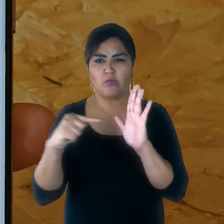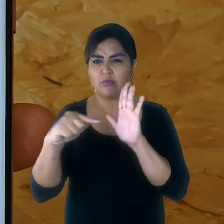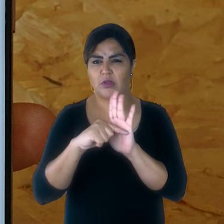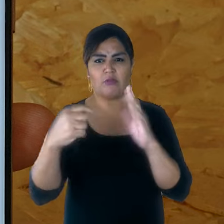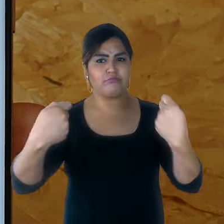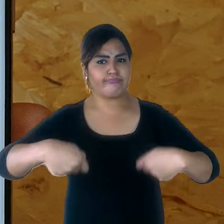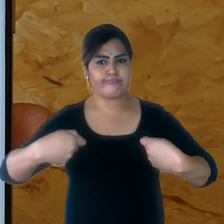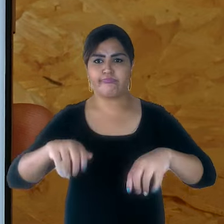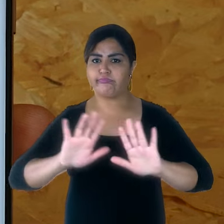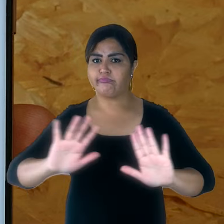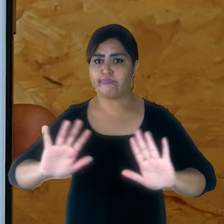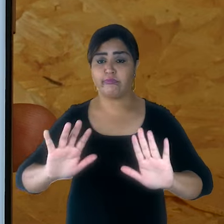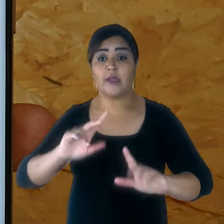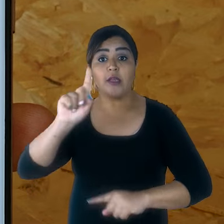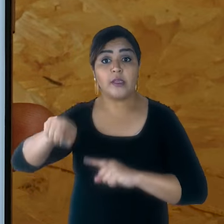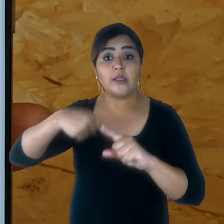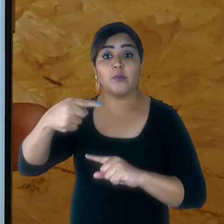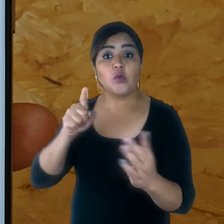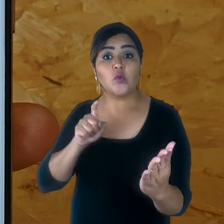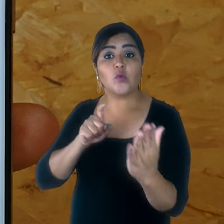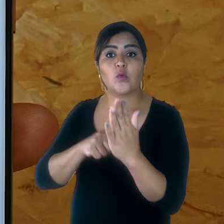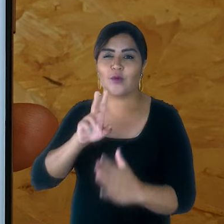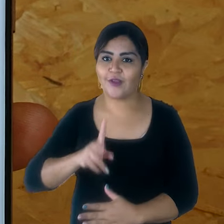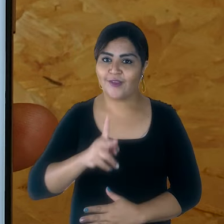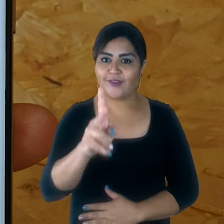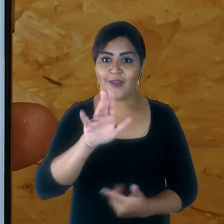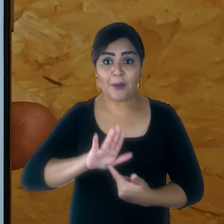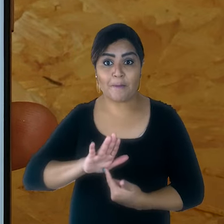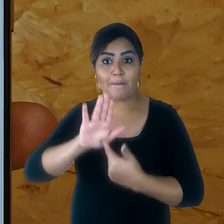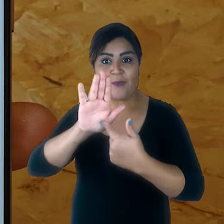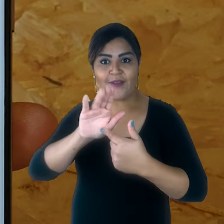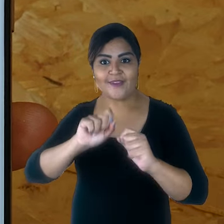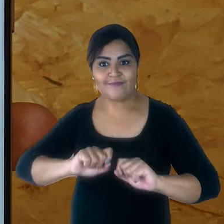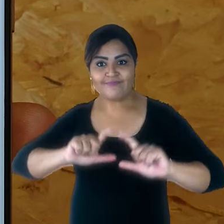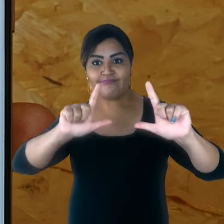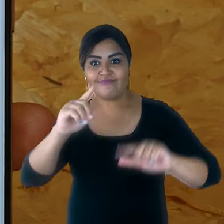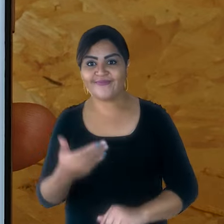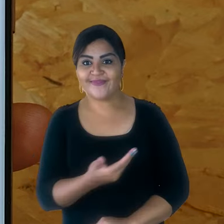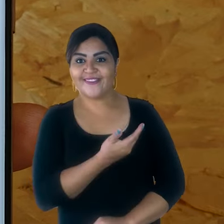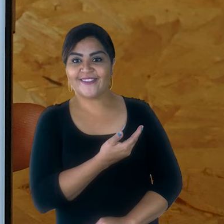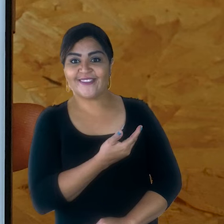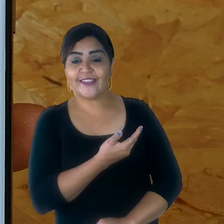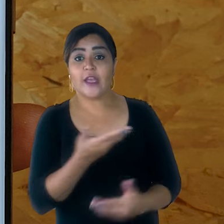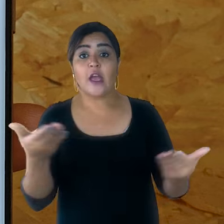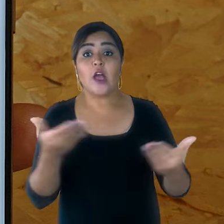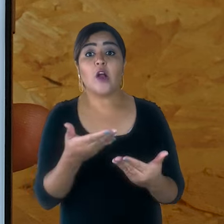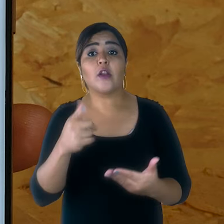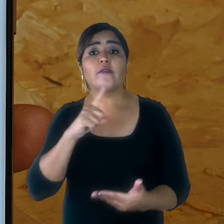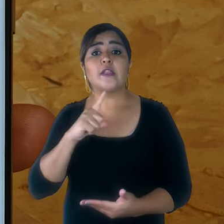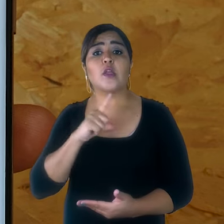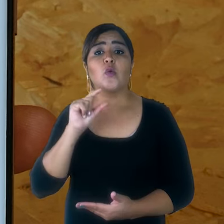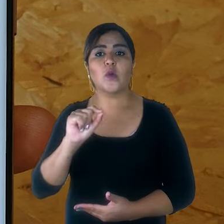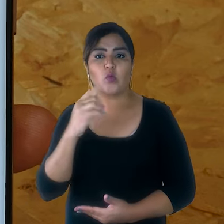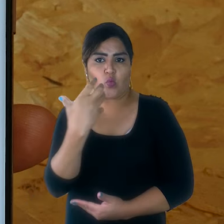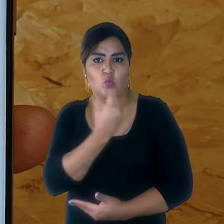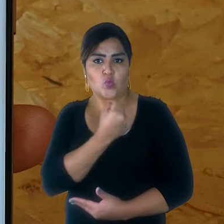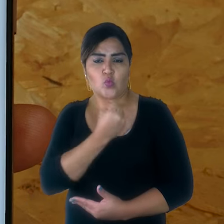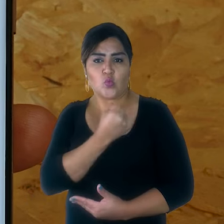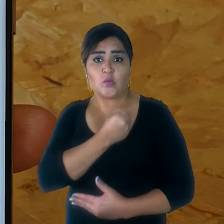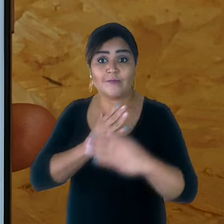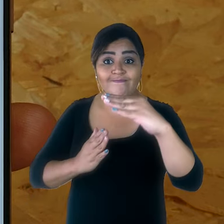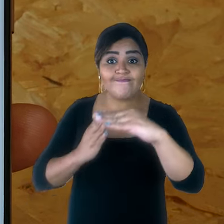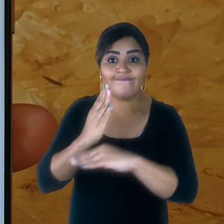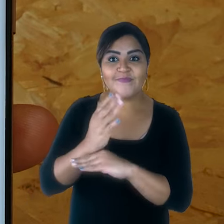Agora, vamos enviar o código de validação para o celular cadastrado. Aqui na tela, aparece os últimos